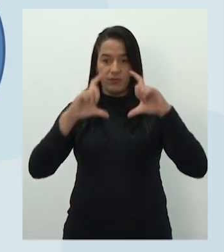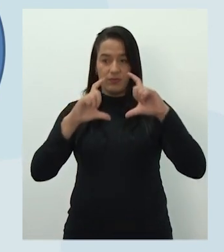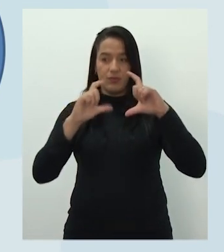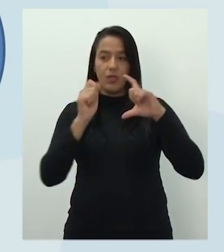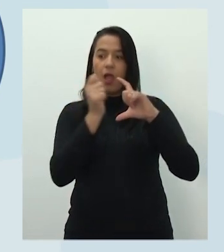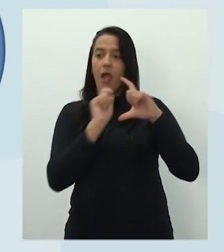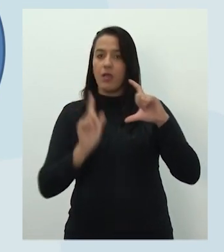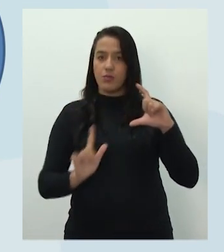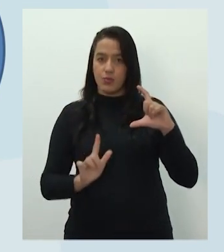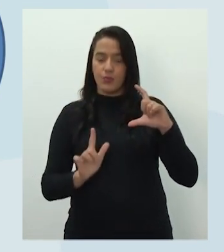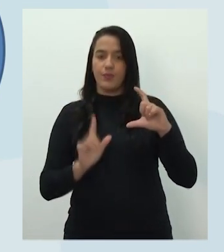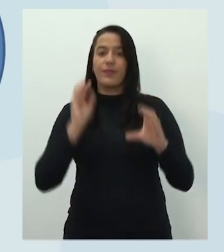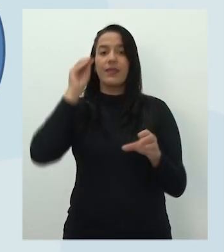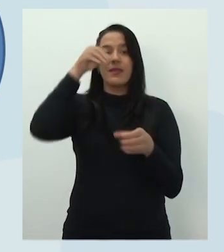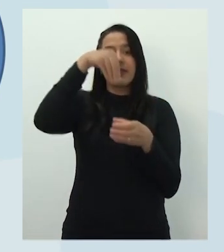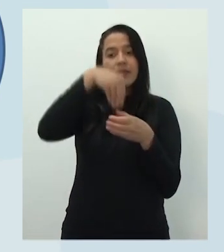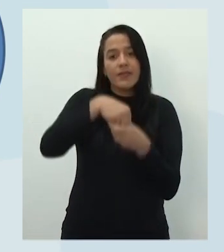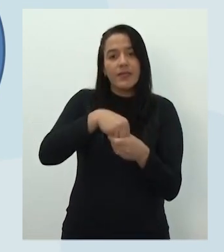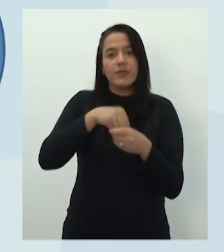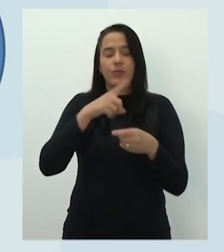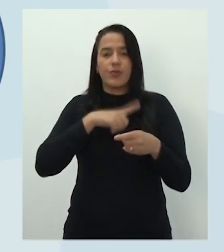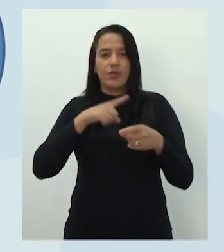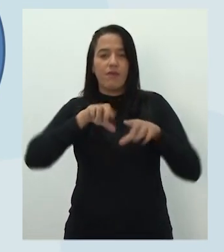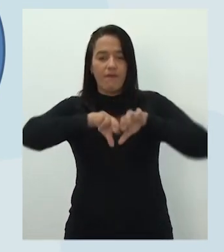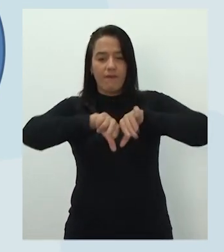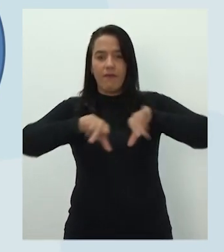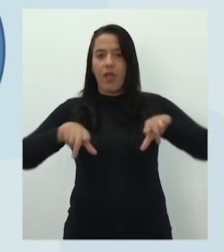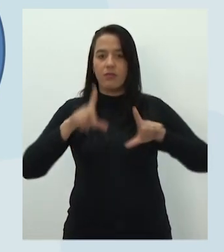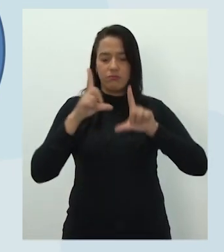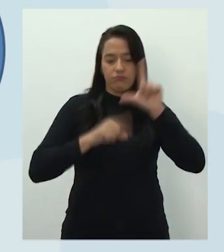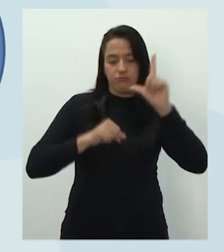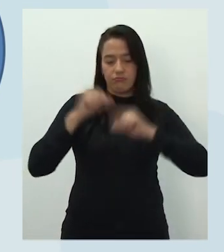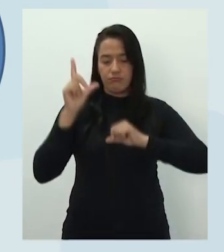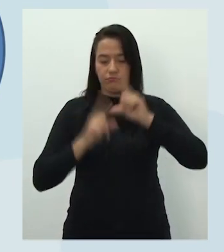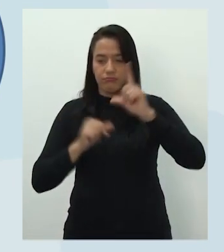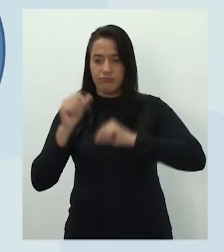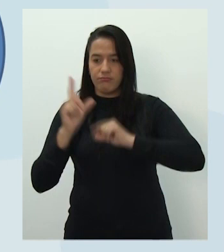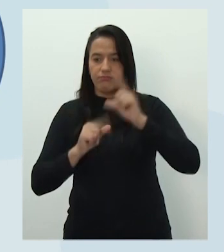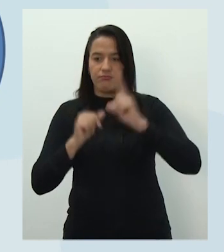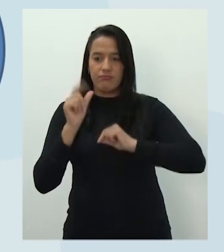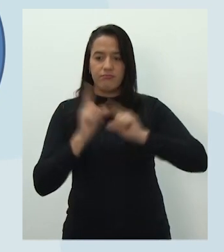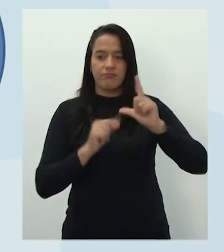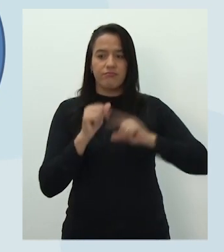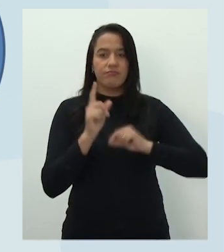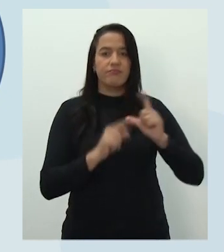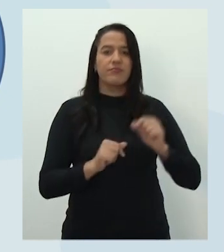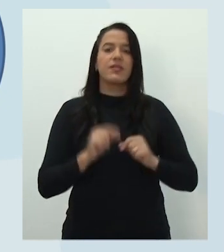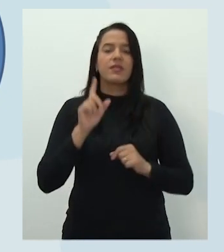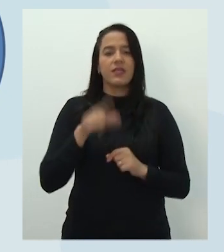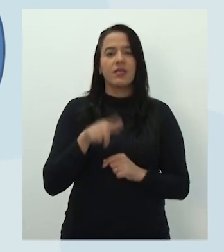dentro deles a gente tem várias estrelas. Gêneros textuais são estrelas dentro da